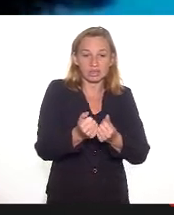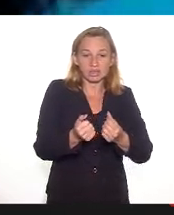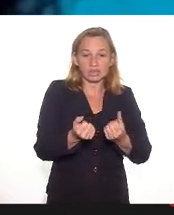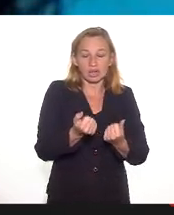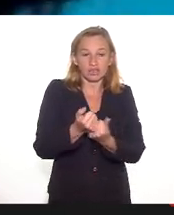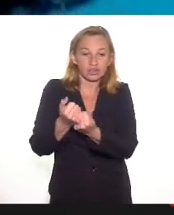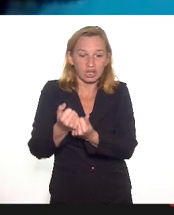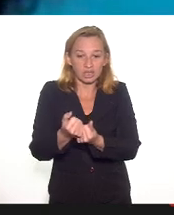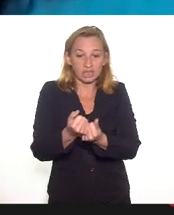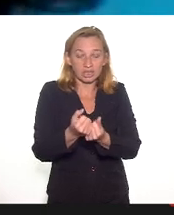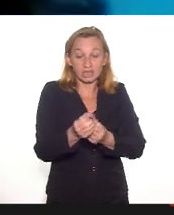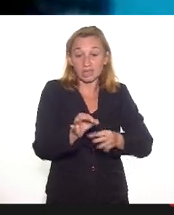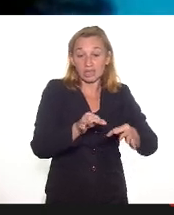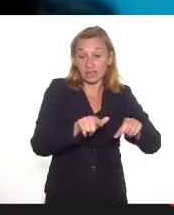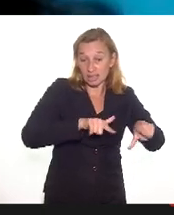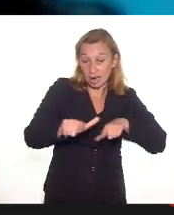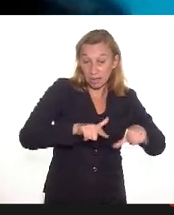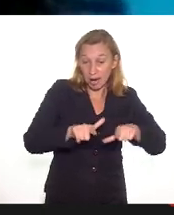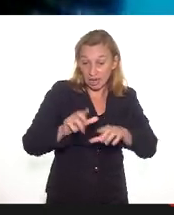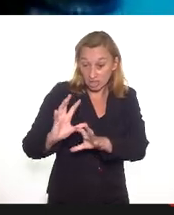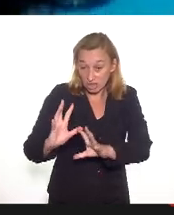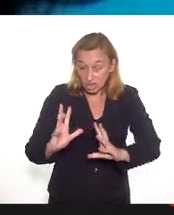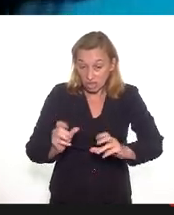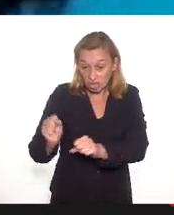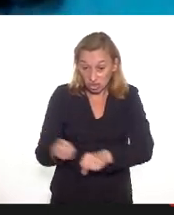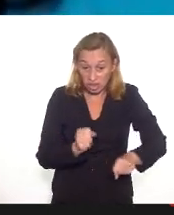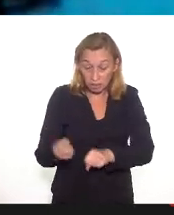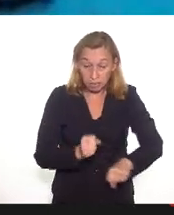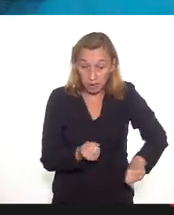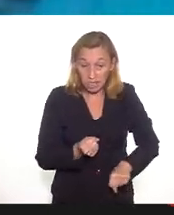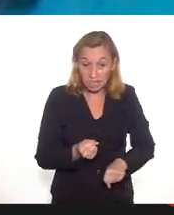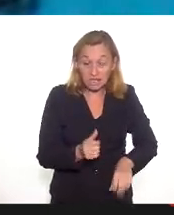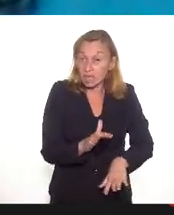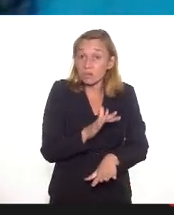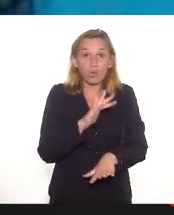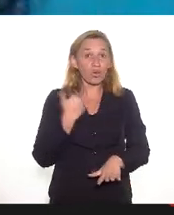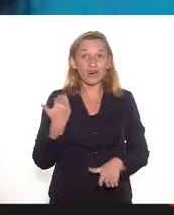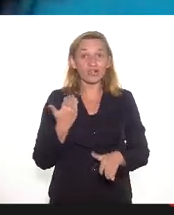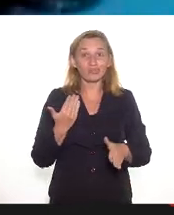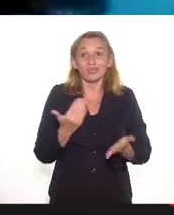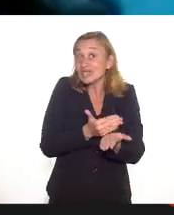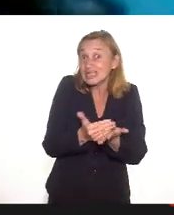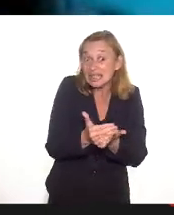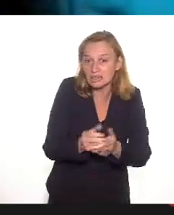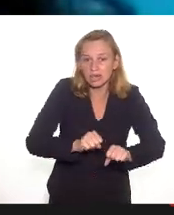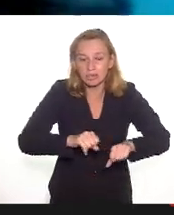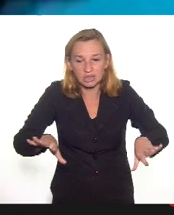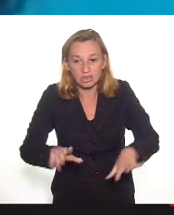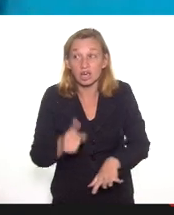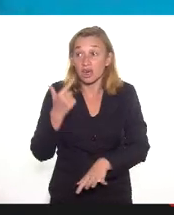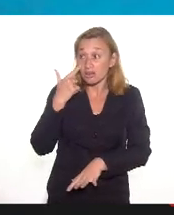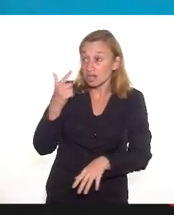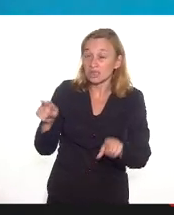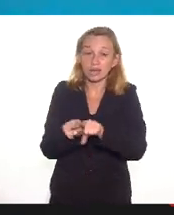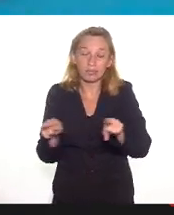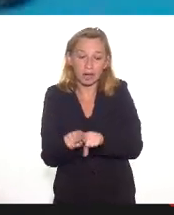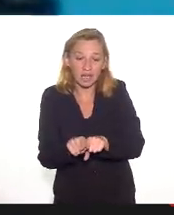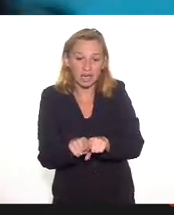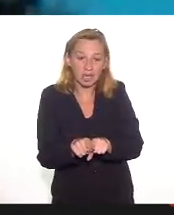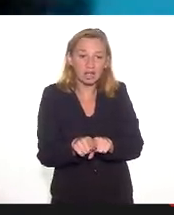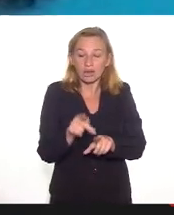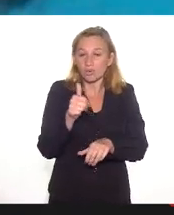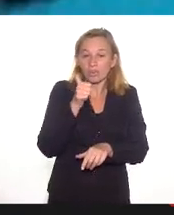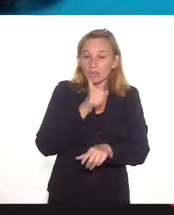e nós já tivemos vários trabalhadores terceirizados infectados, né, inclusive uma gestante que trabalha na